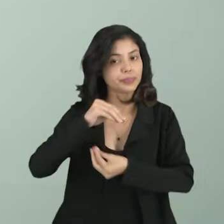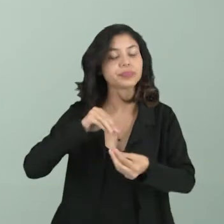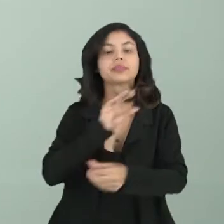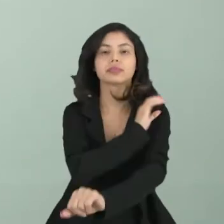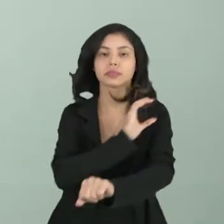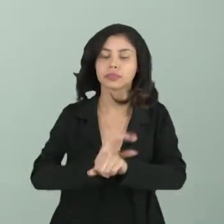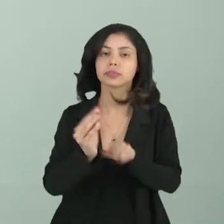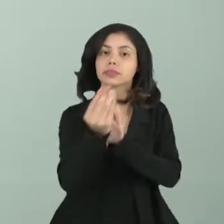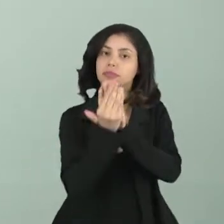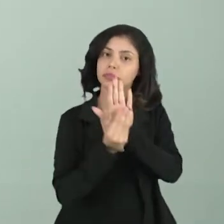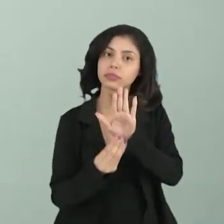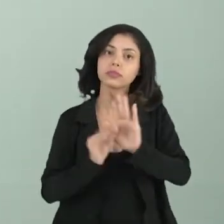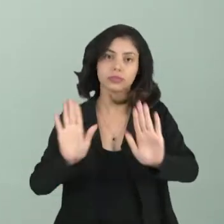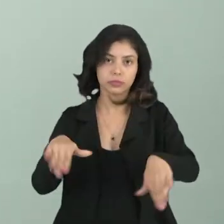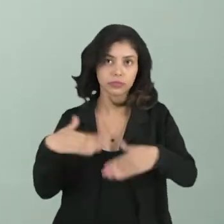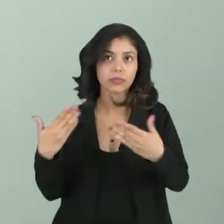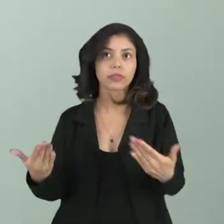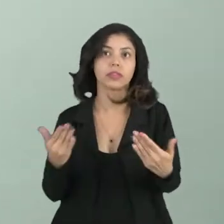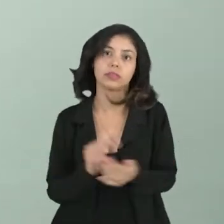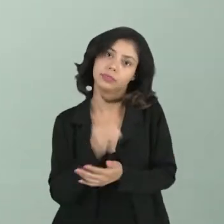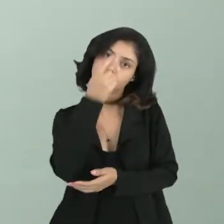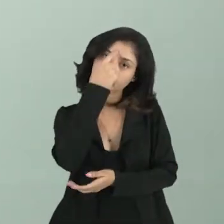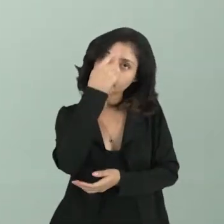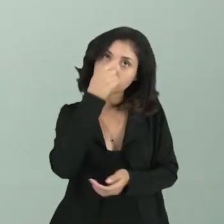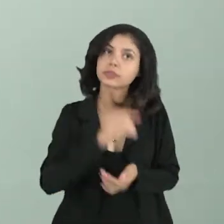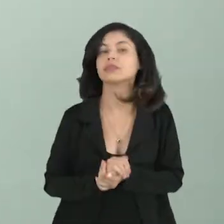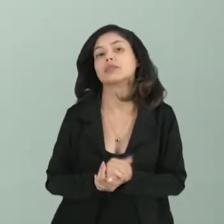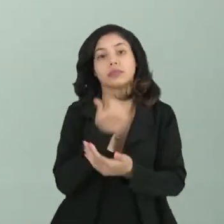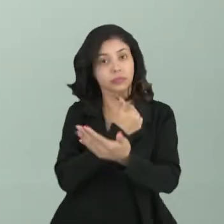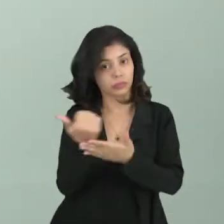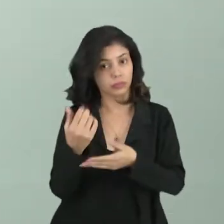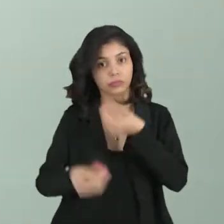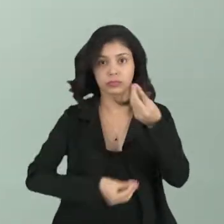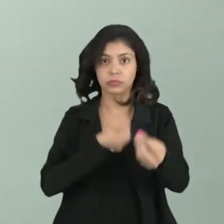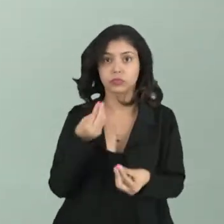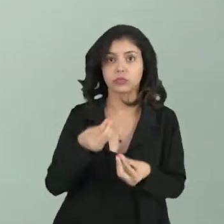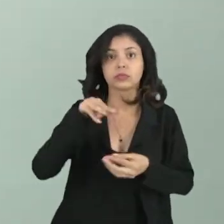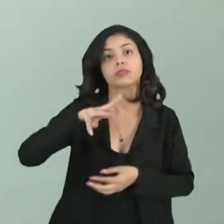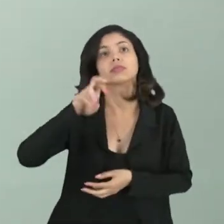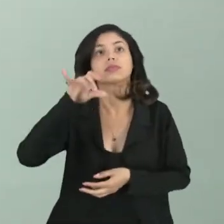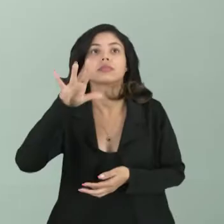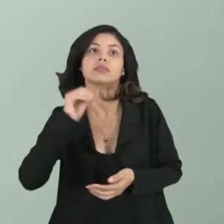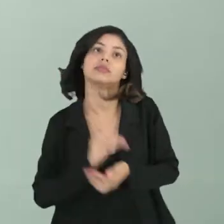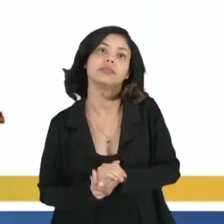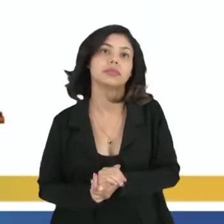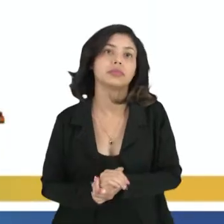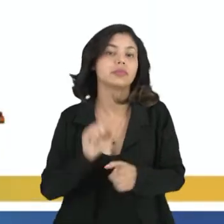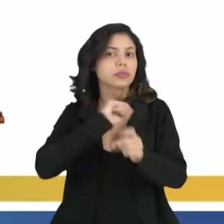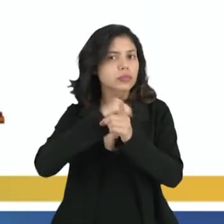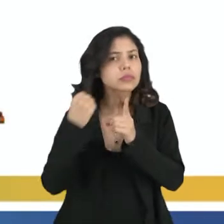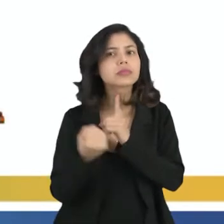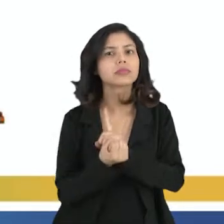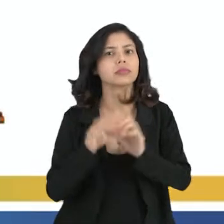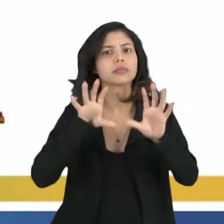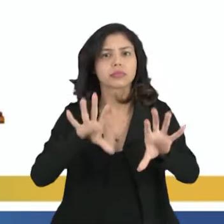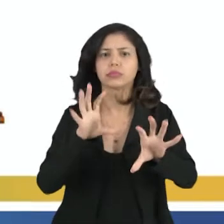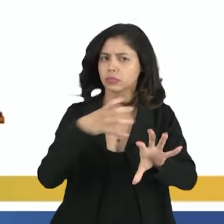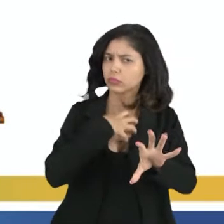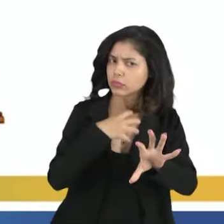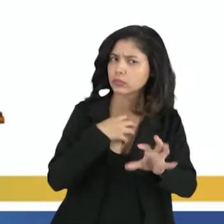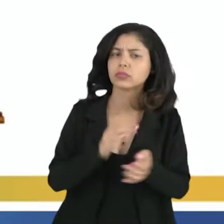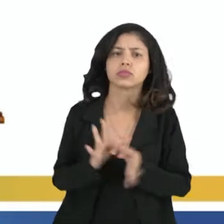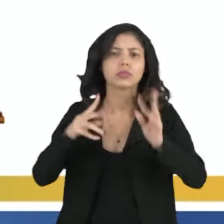padrões através dos quais pensamos e agimos como membros de um grupo social. Nesse sentido,